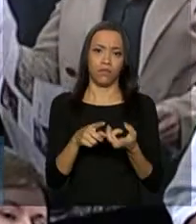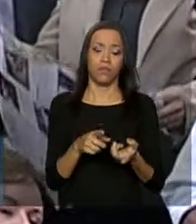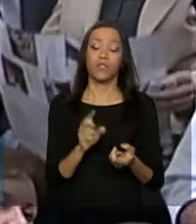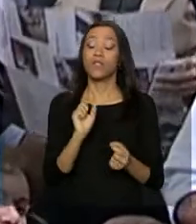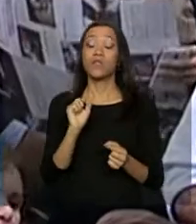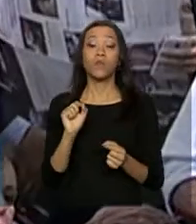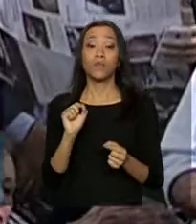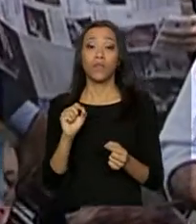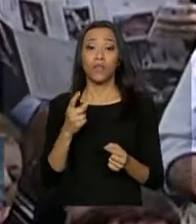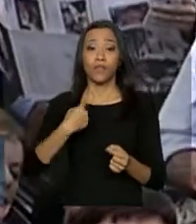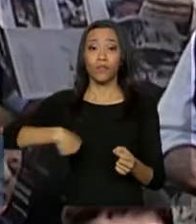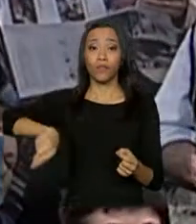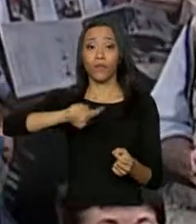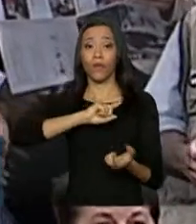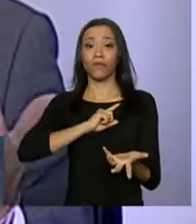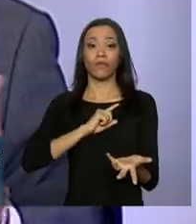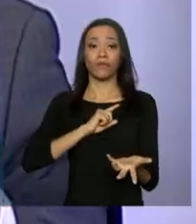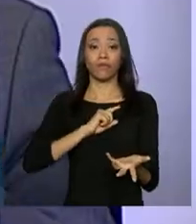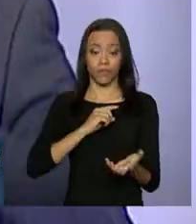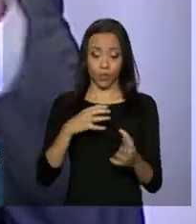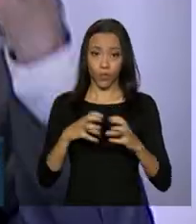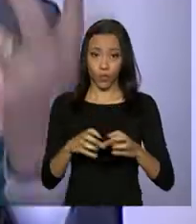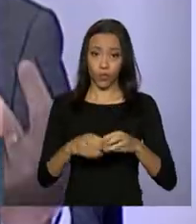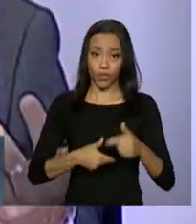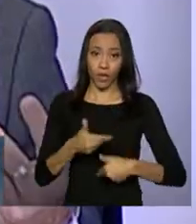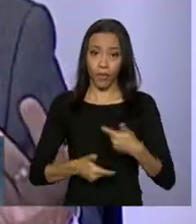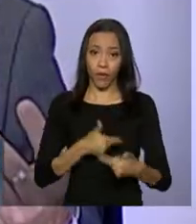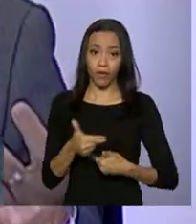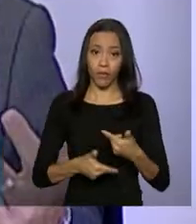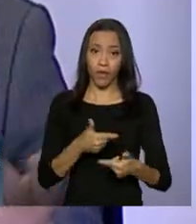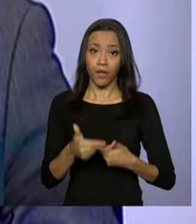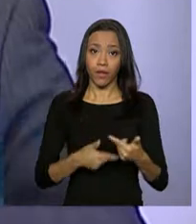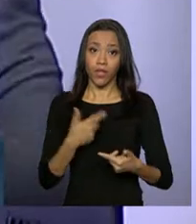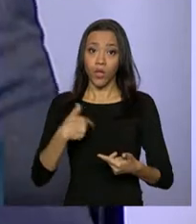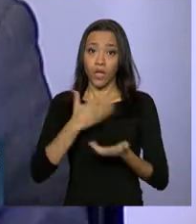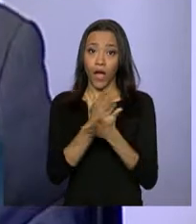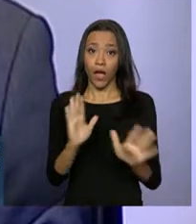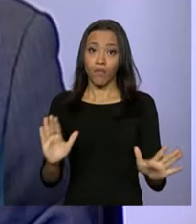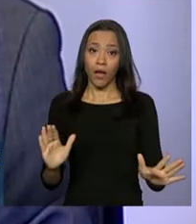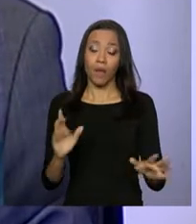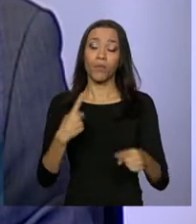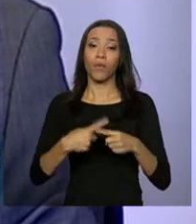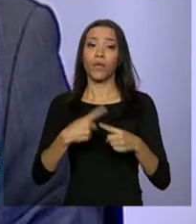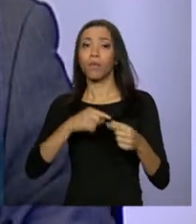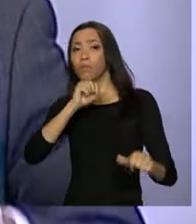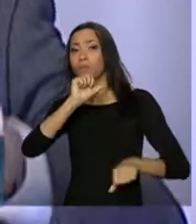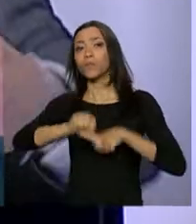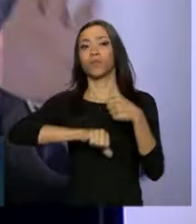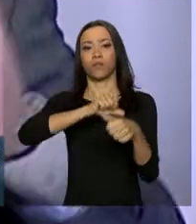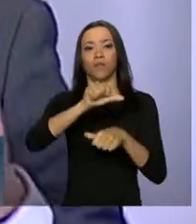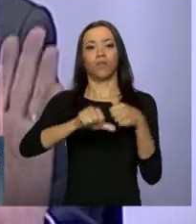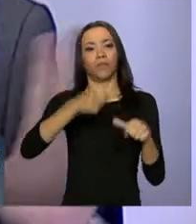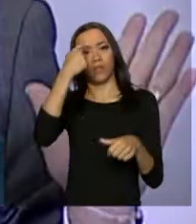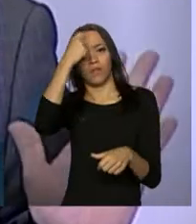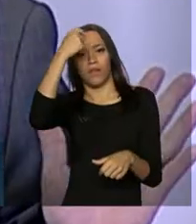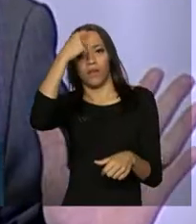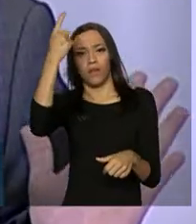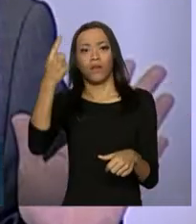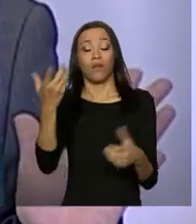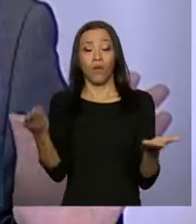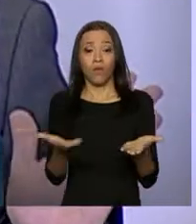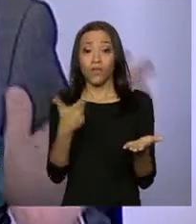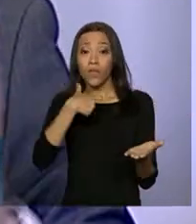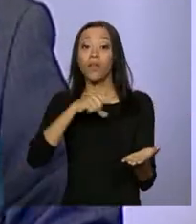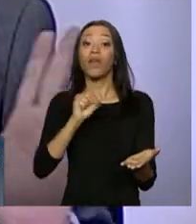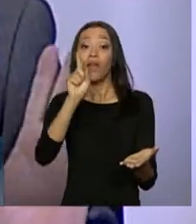de nós acabarmos, entre aspas, com o trabalho escravo, porque mudamos o conceito do trabalho escravo e dissemos que quem é hoje